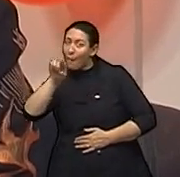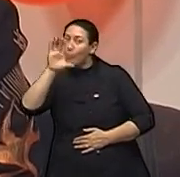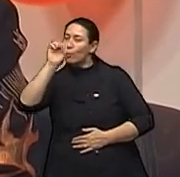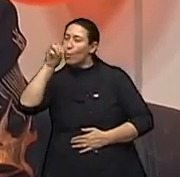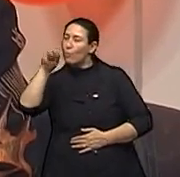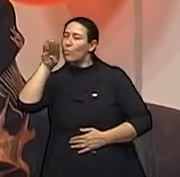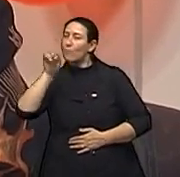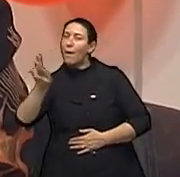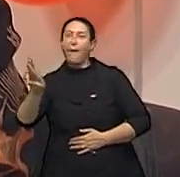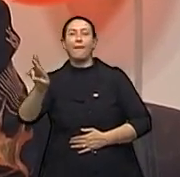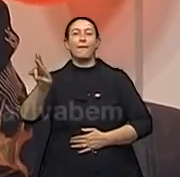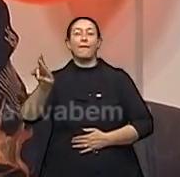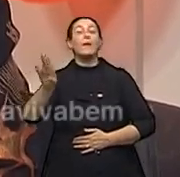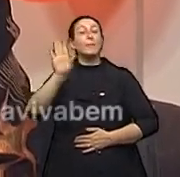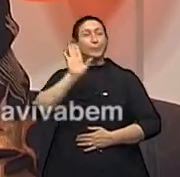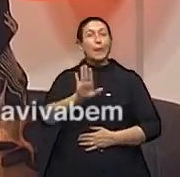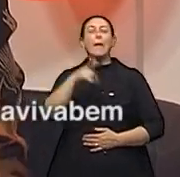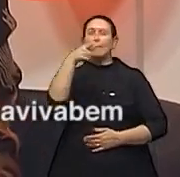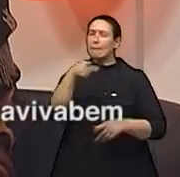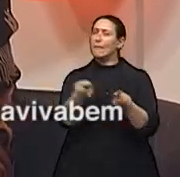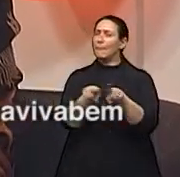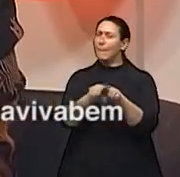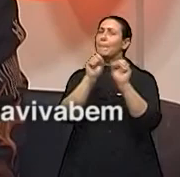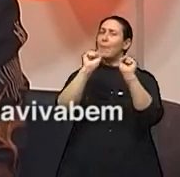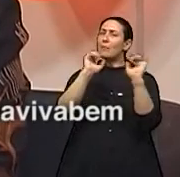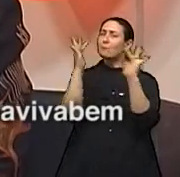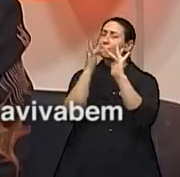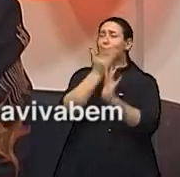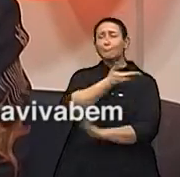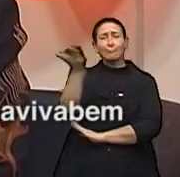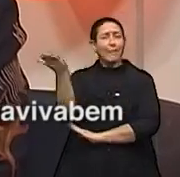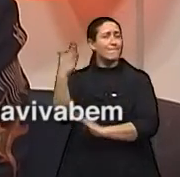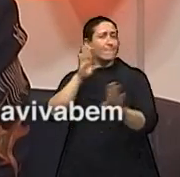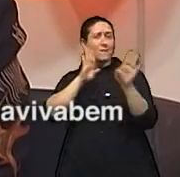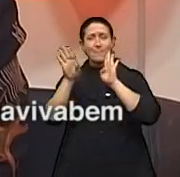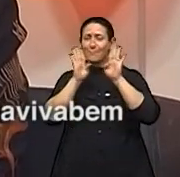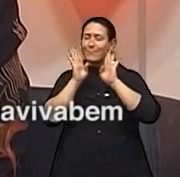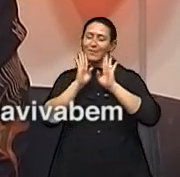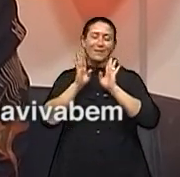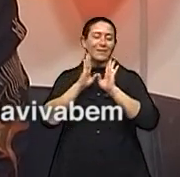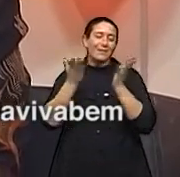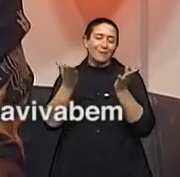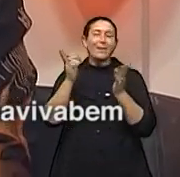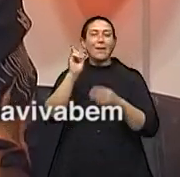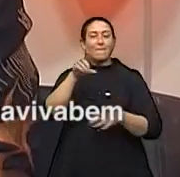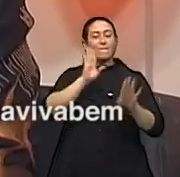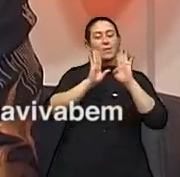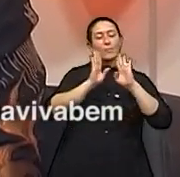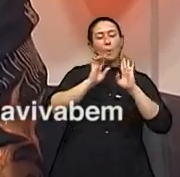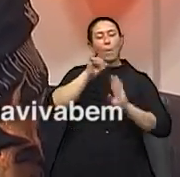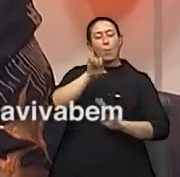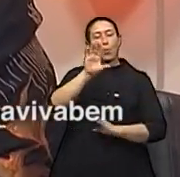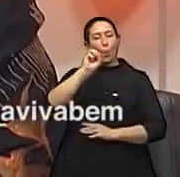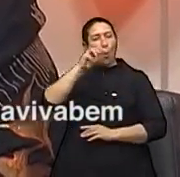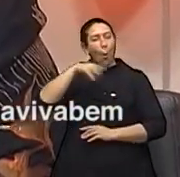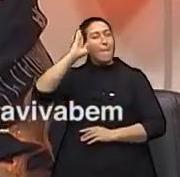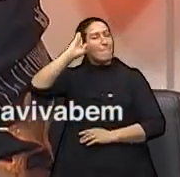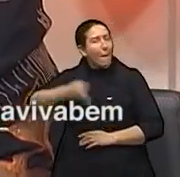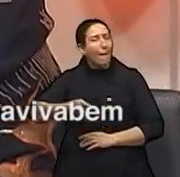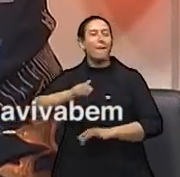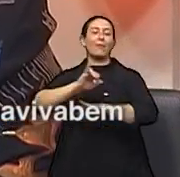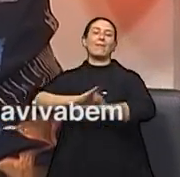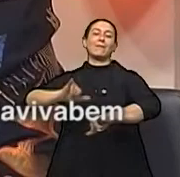.com.br Mas também você pode entrar no Facebook, claro, ponto com, barra programa